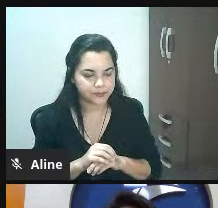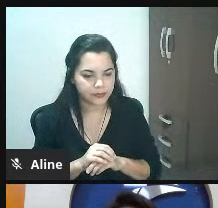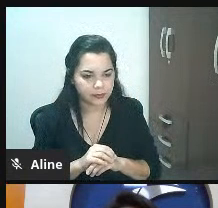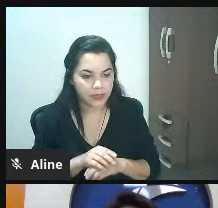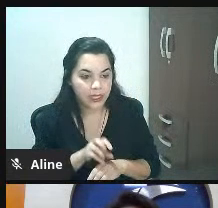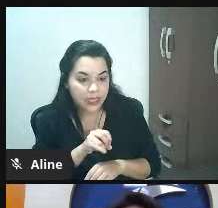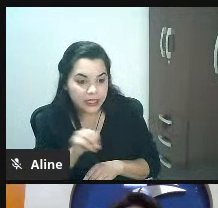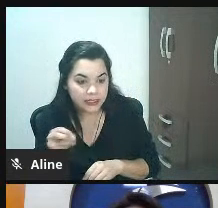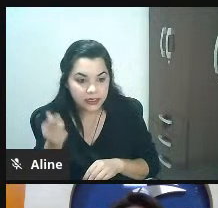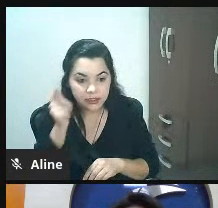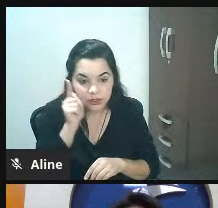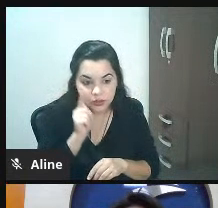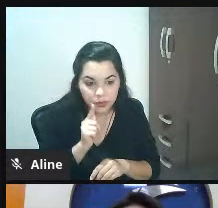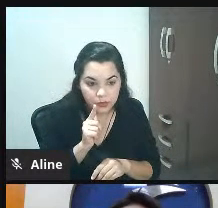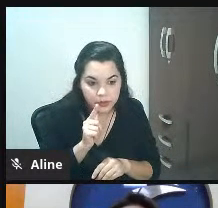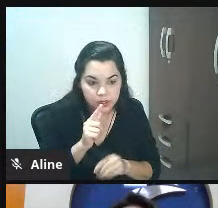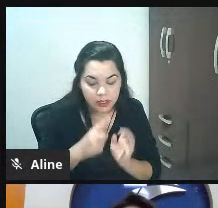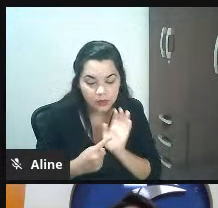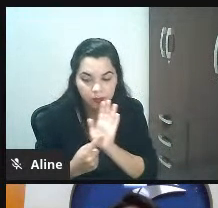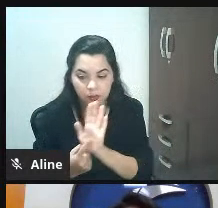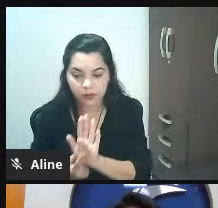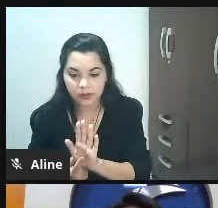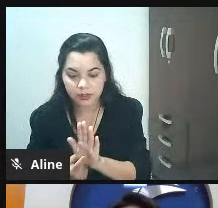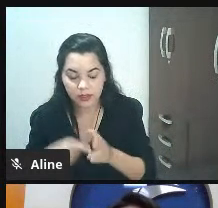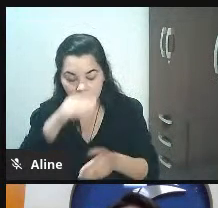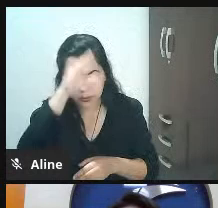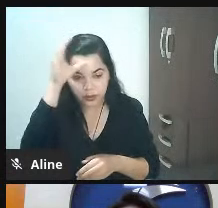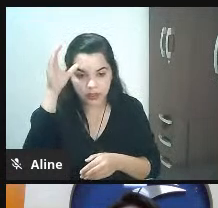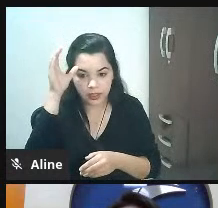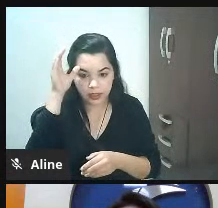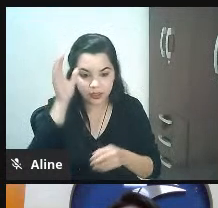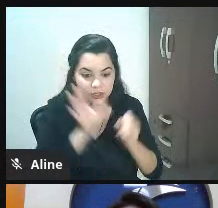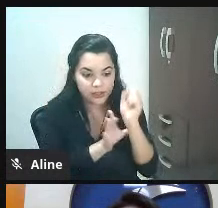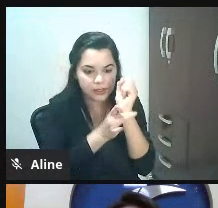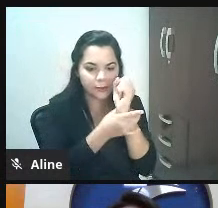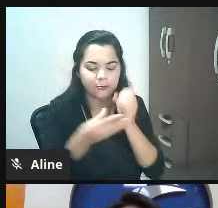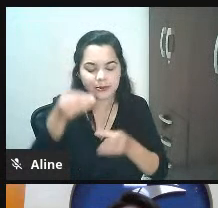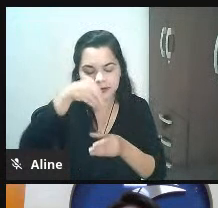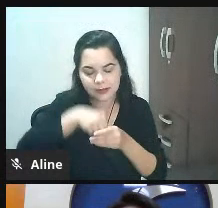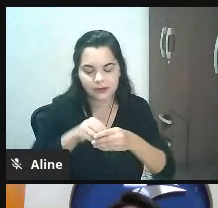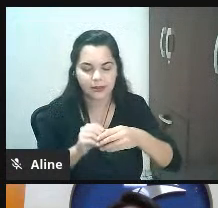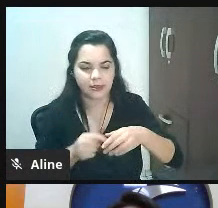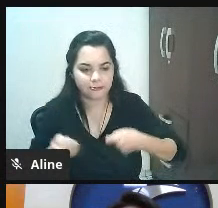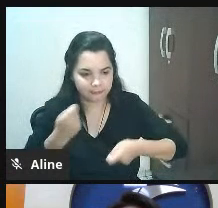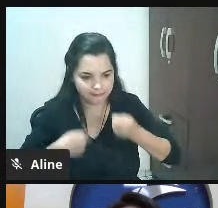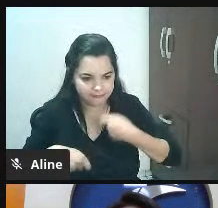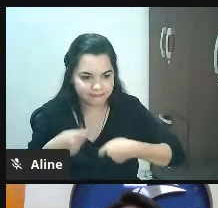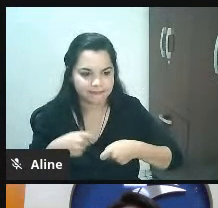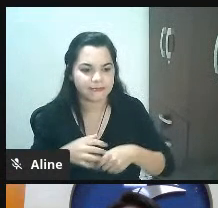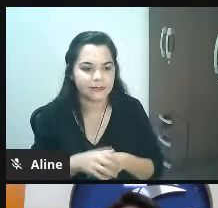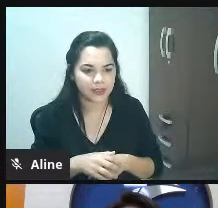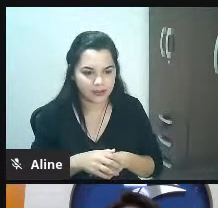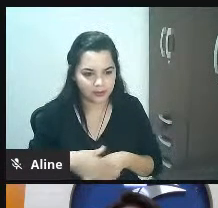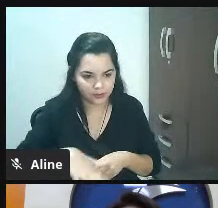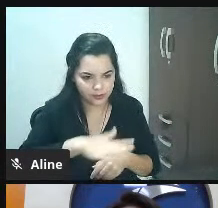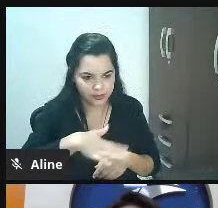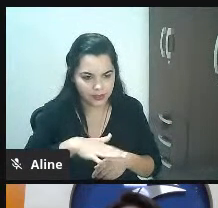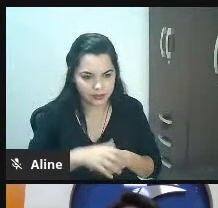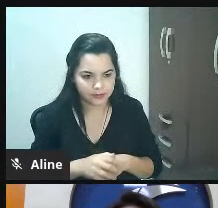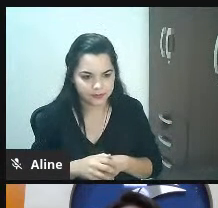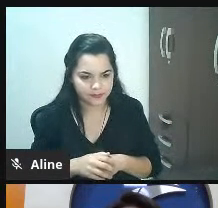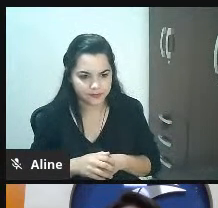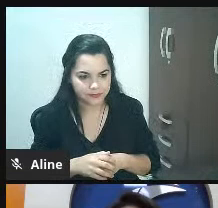loja onde elas se sentem mais seguras mais seguras pra comprar tem um percentual grande 73% prefere comprar em loja de